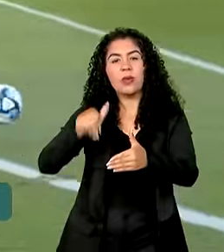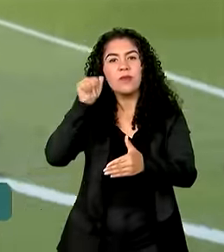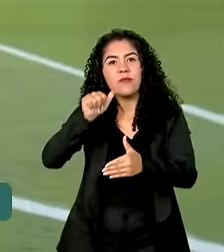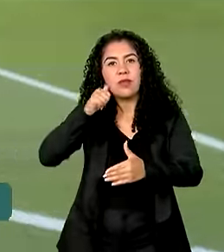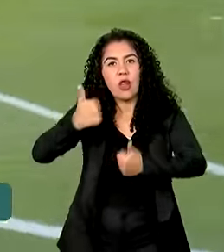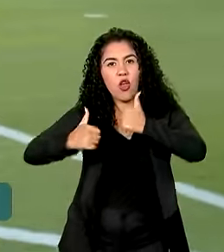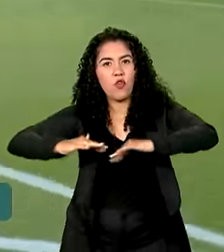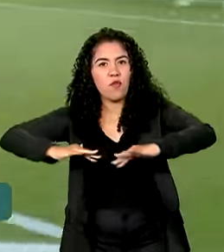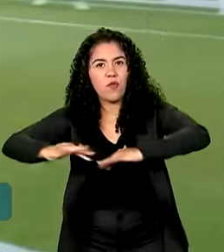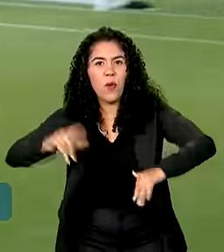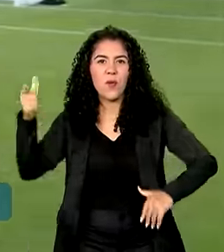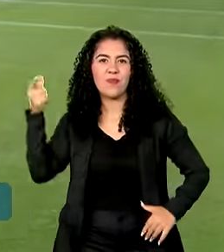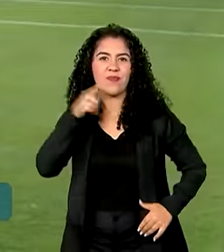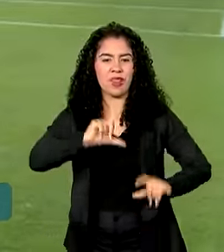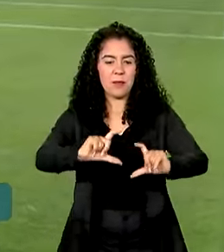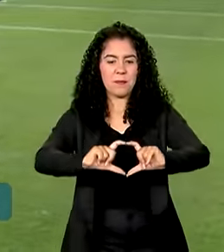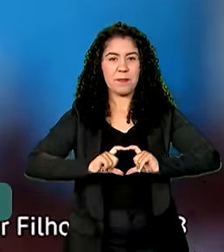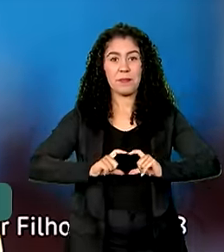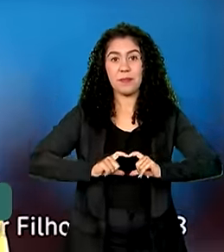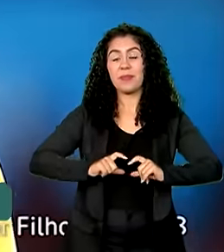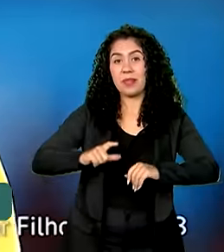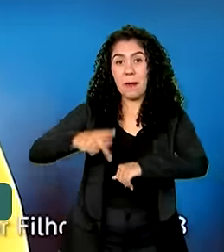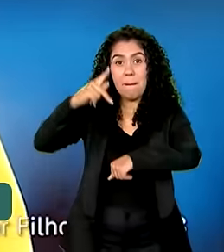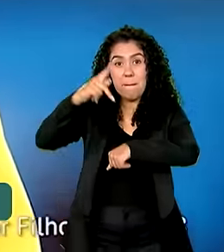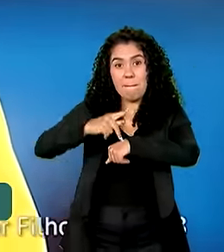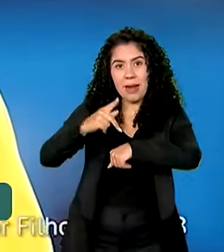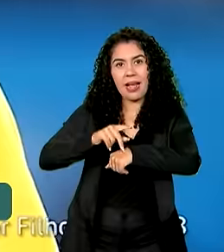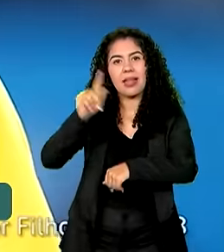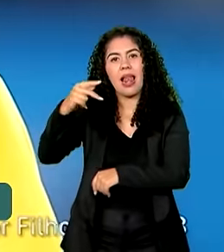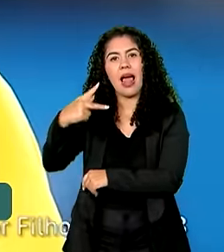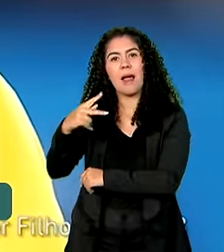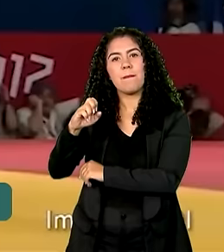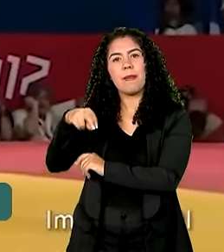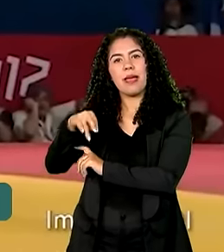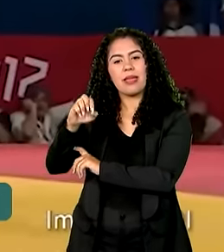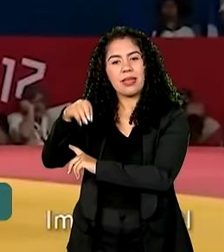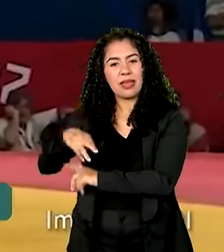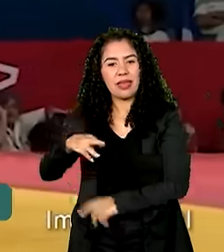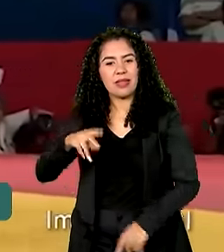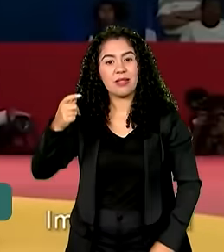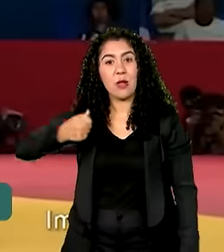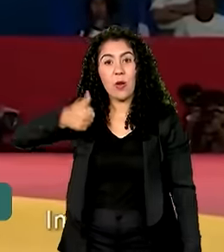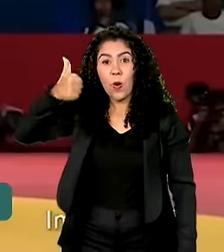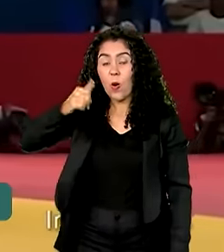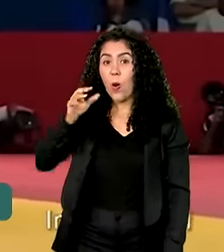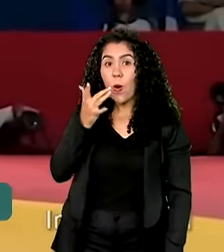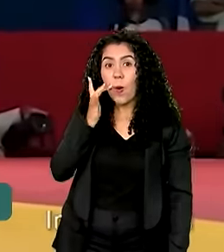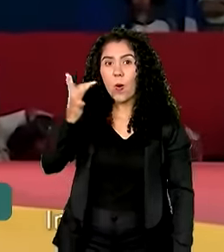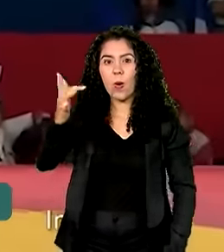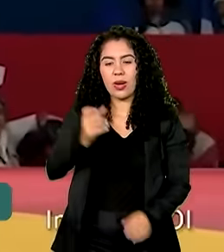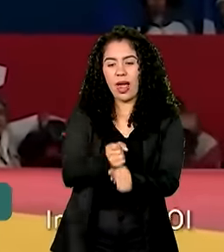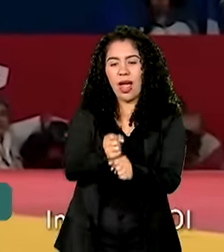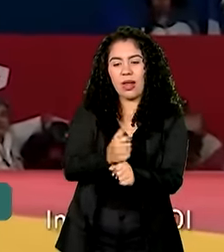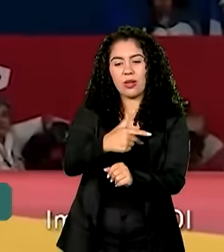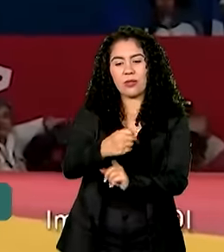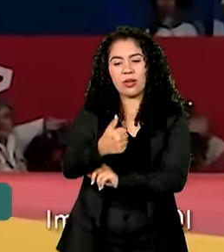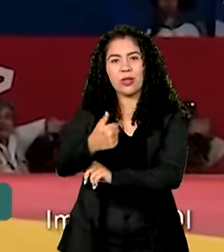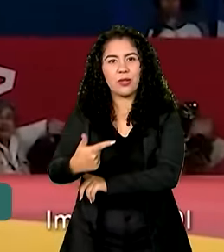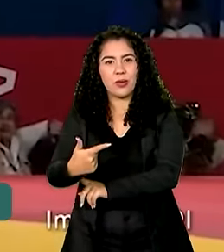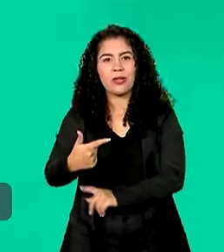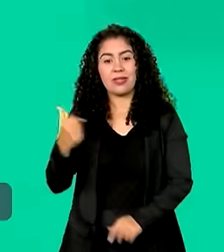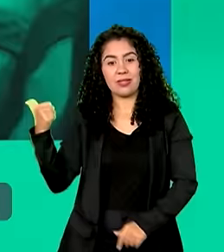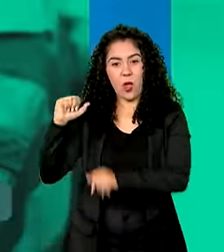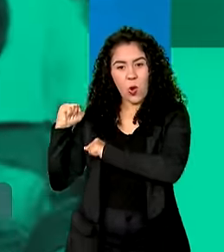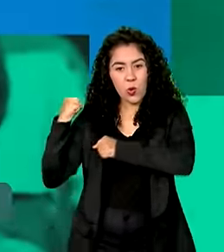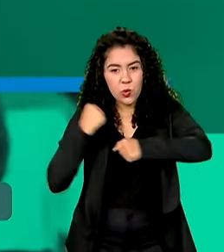conquistaram a medalha de prata em Pequim. O primeiro ouro de uma bolsista veio em 2012, com Sara Menezes no